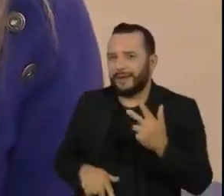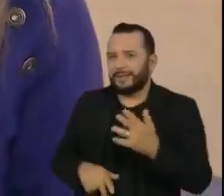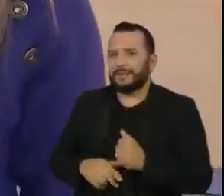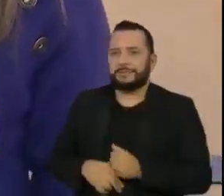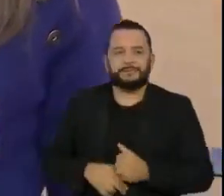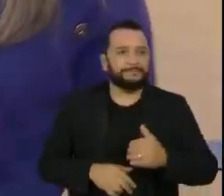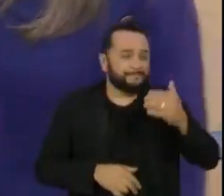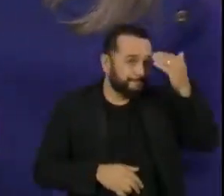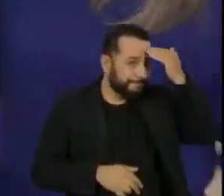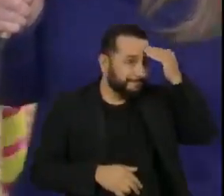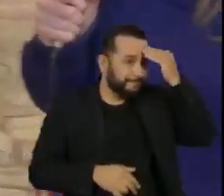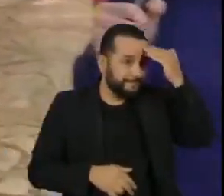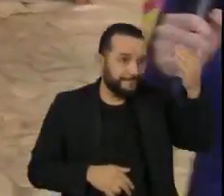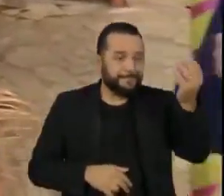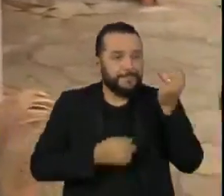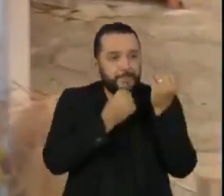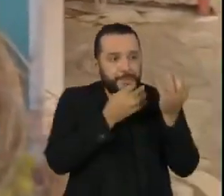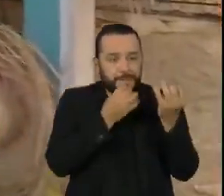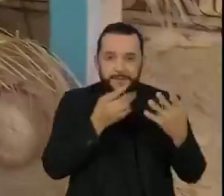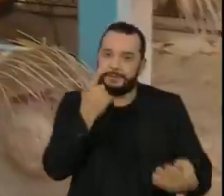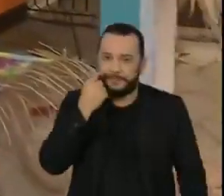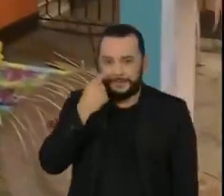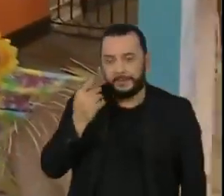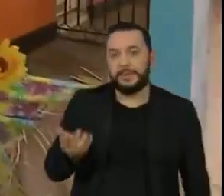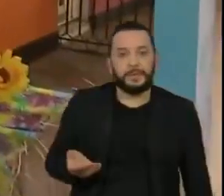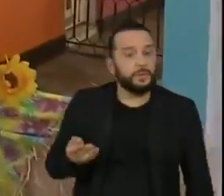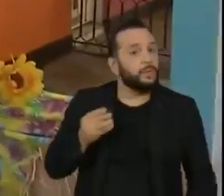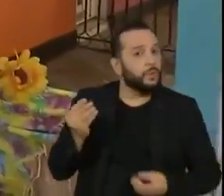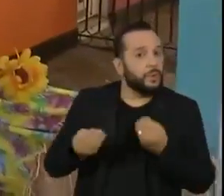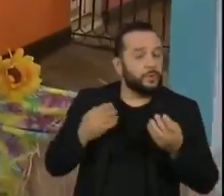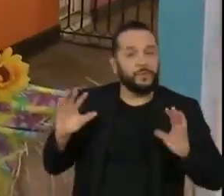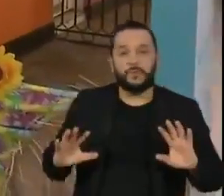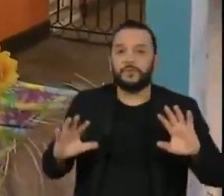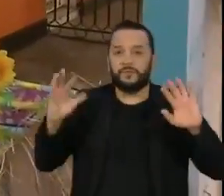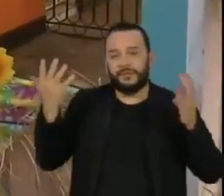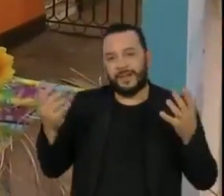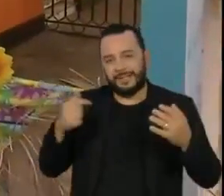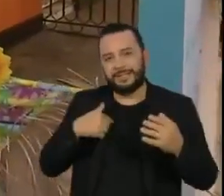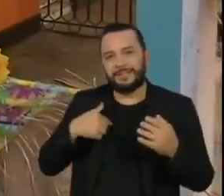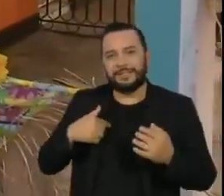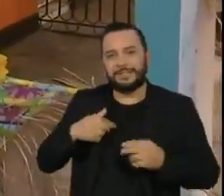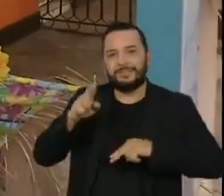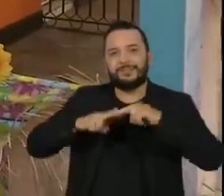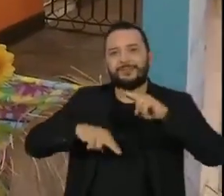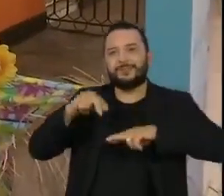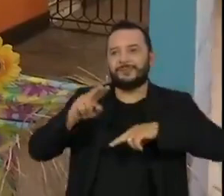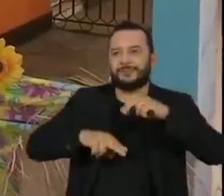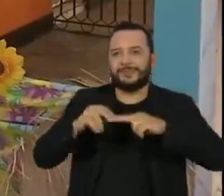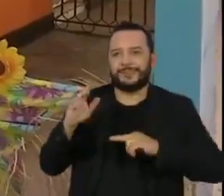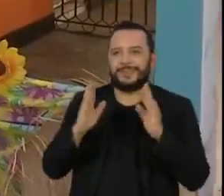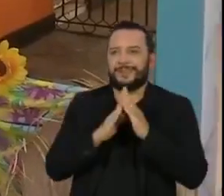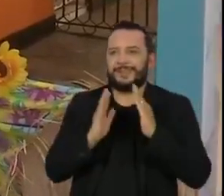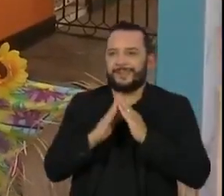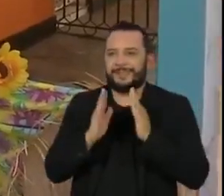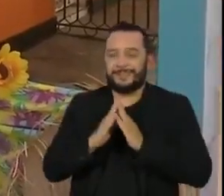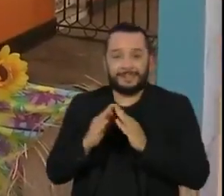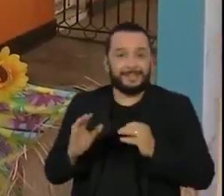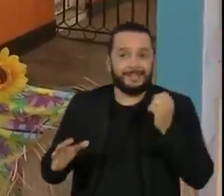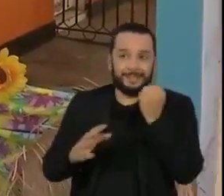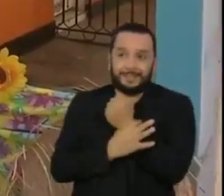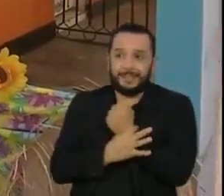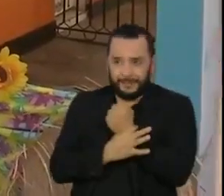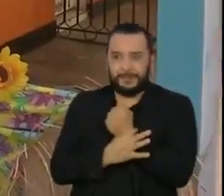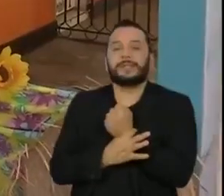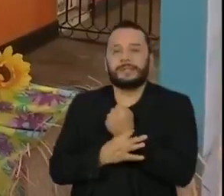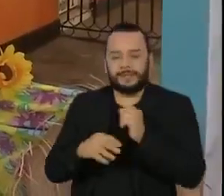obrigada pelas suas informações. Então, tá aí uma ótima opção de comemorar a festa junina em casa, com toda a segurança. Então, essa